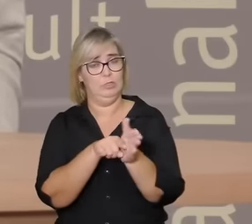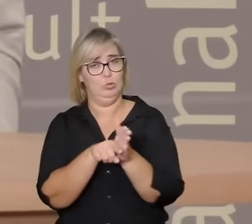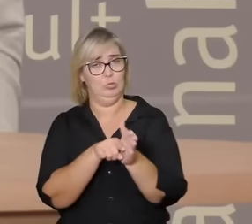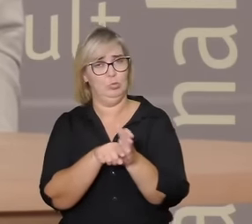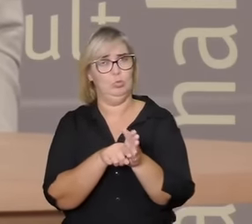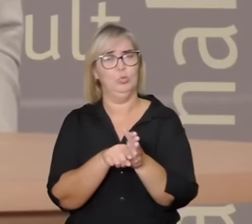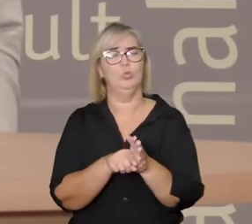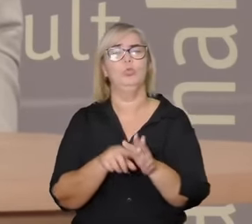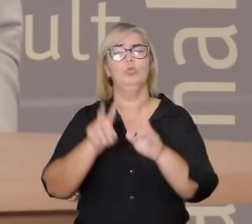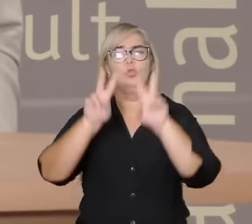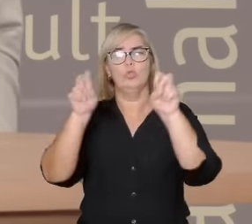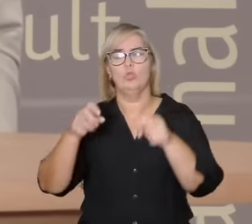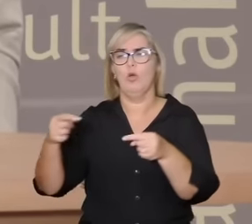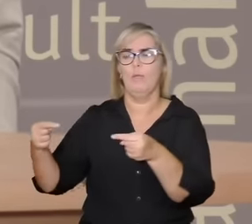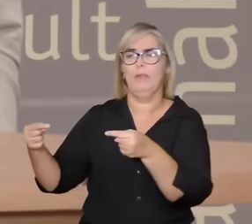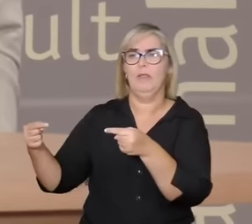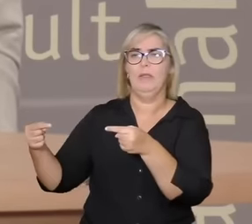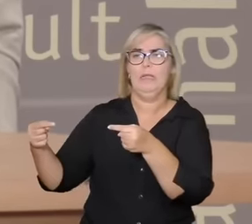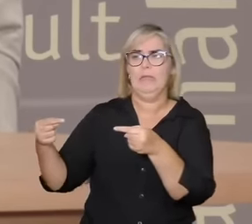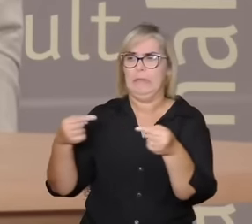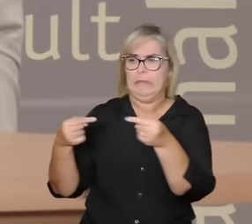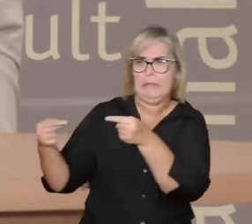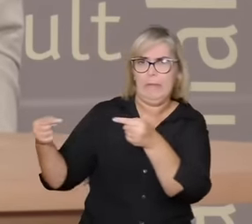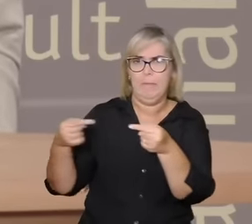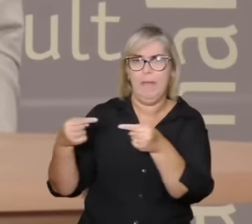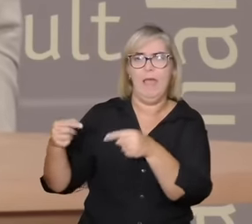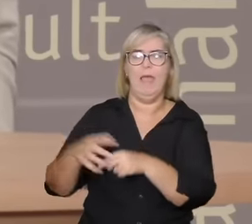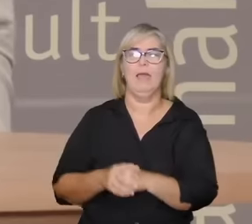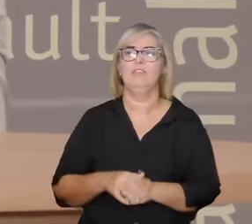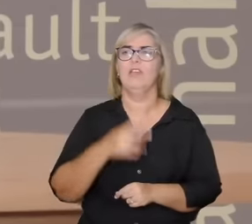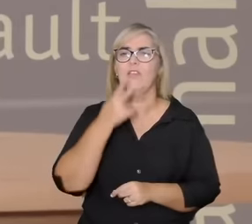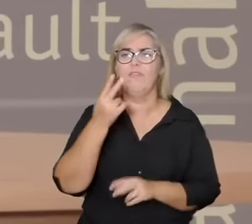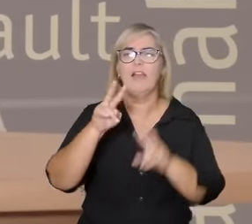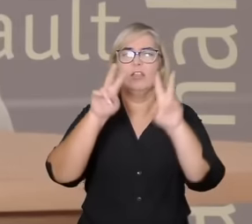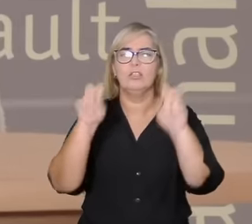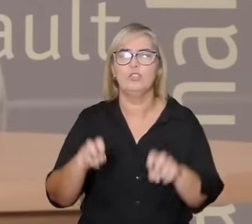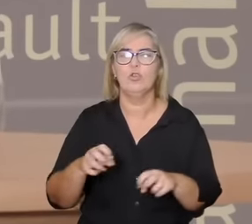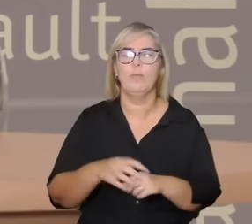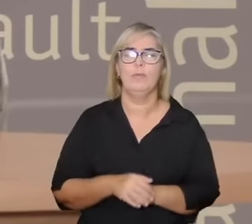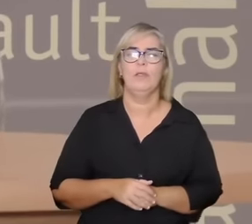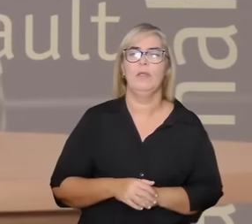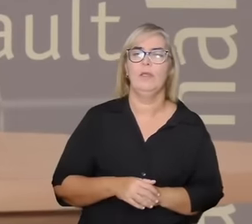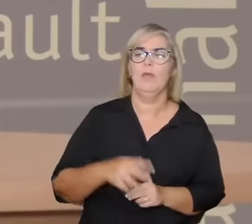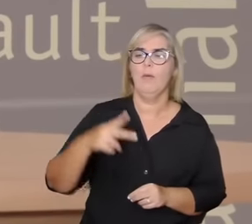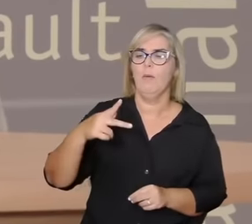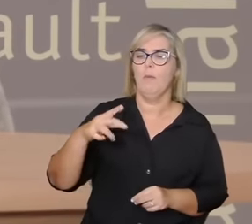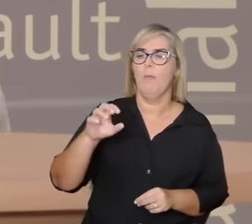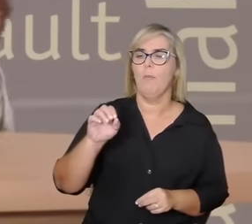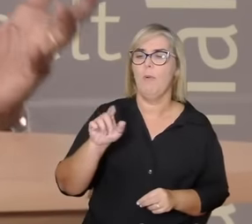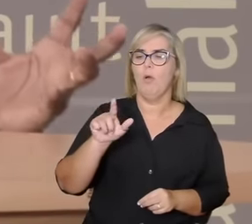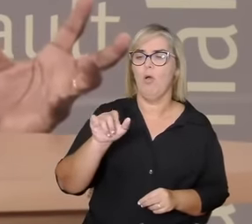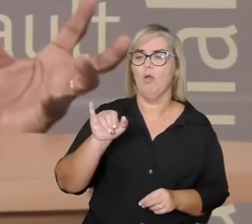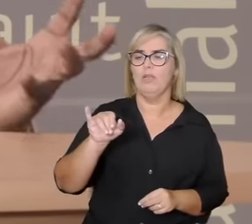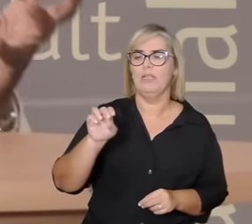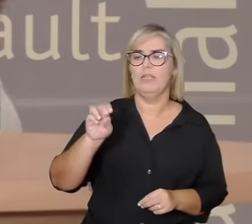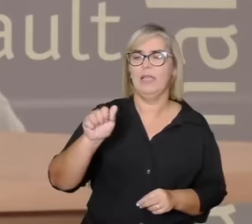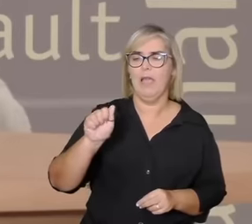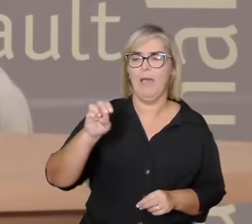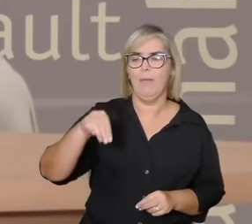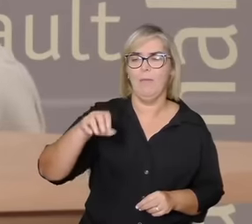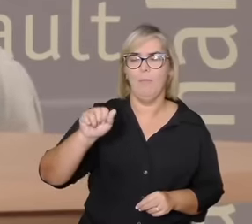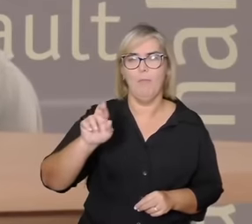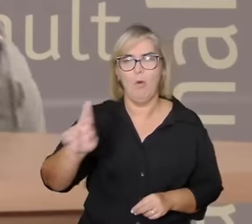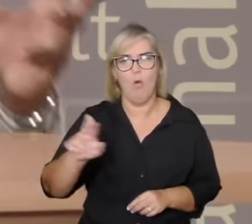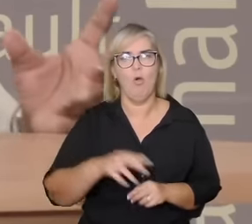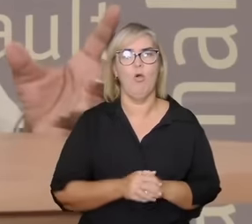sobre monogamia não monogamia poliamor que são são categorias diferentes não necessariamente uma pessoa